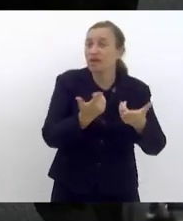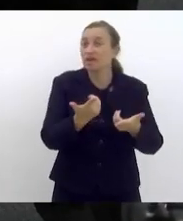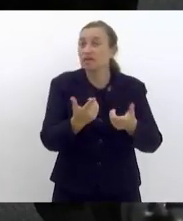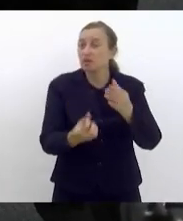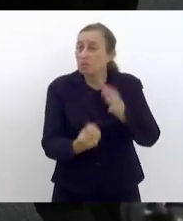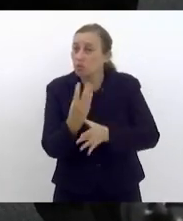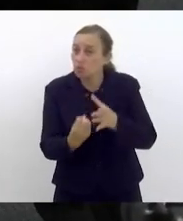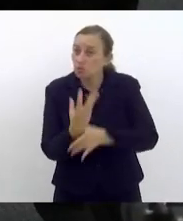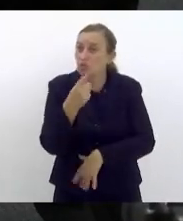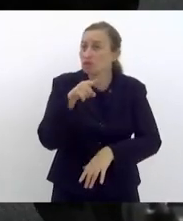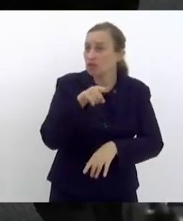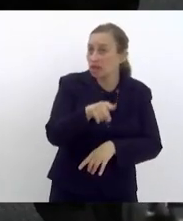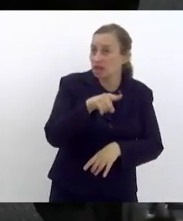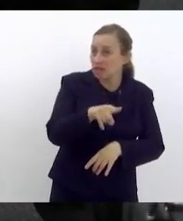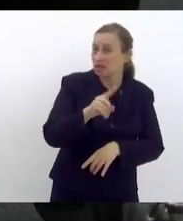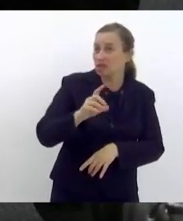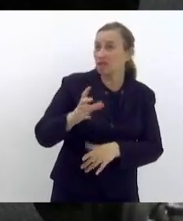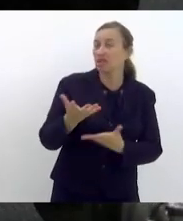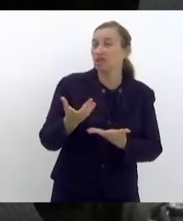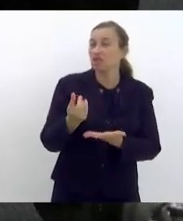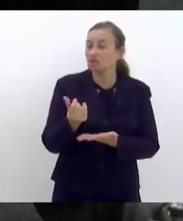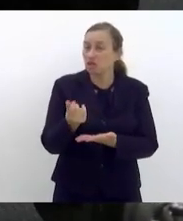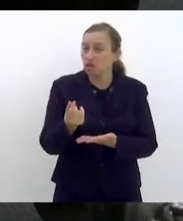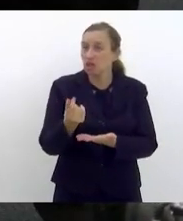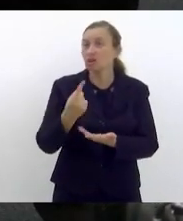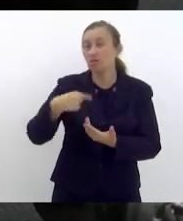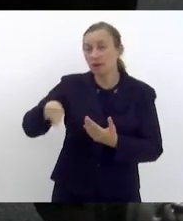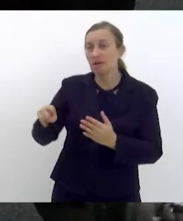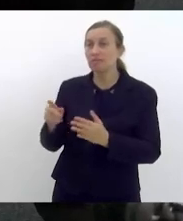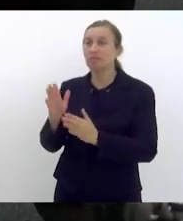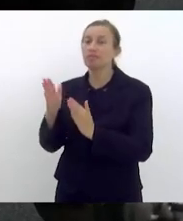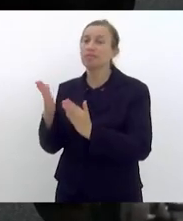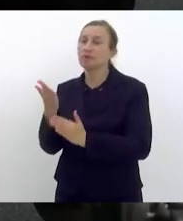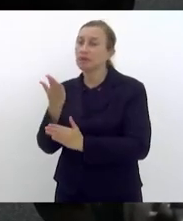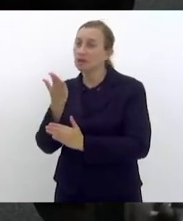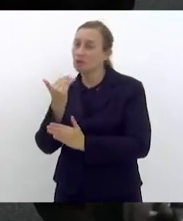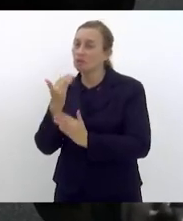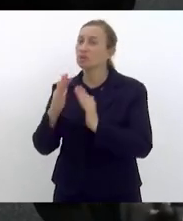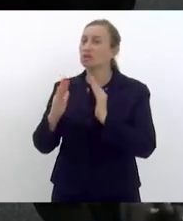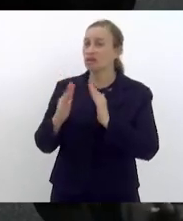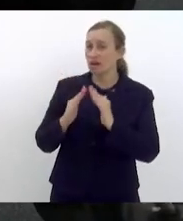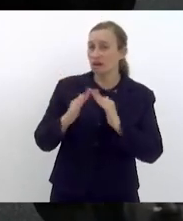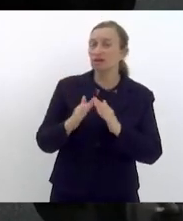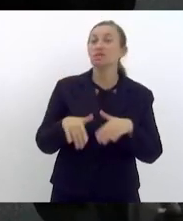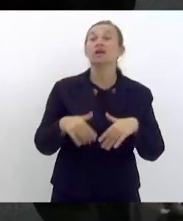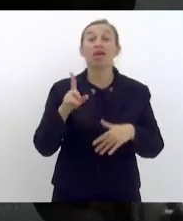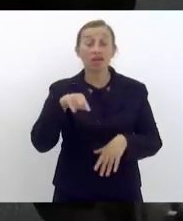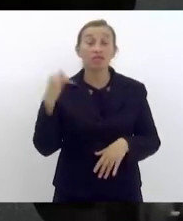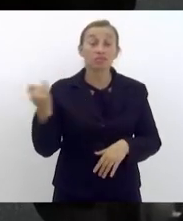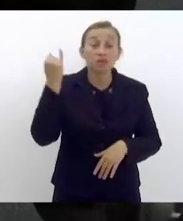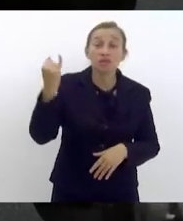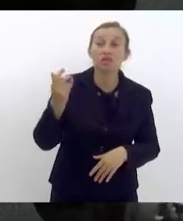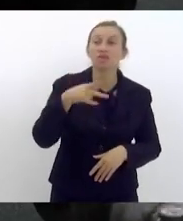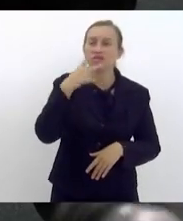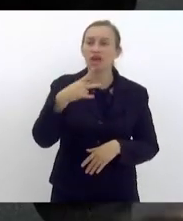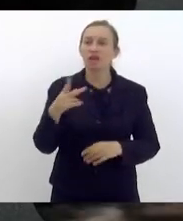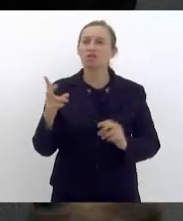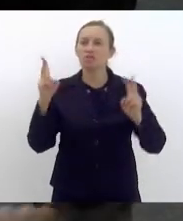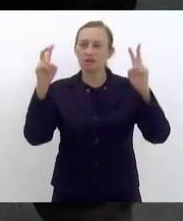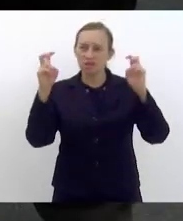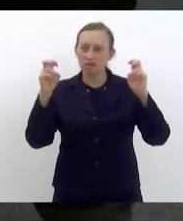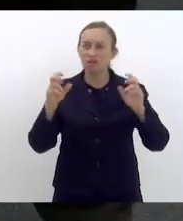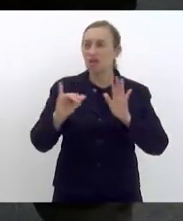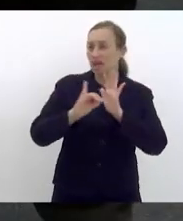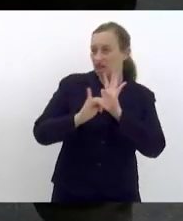produzem ali riqueza para levar o sustento para suas famílias. É muito importante a gente falar sobre essa questão de